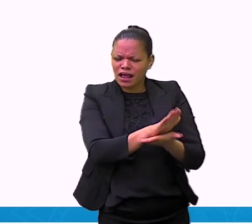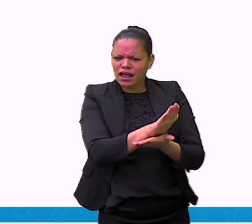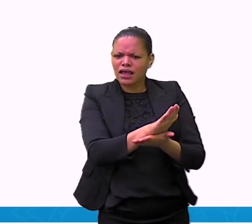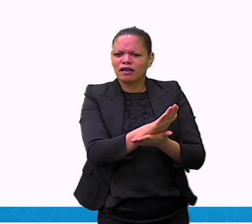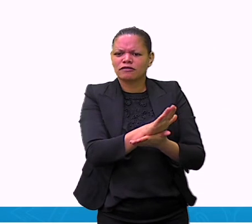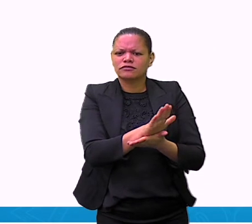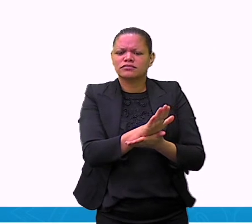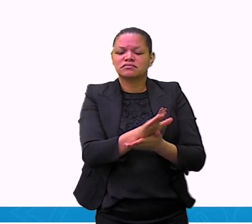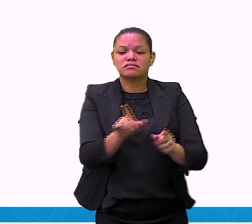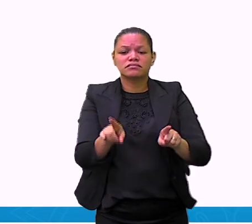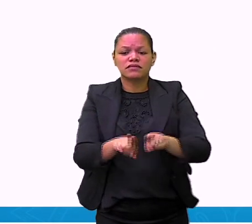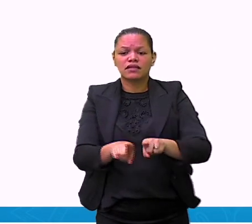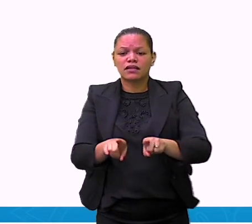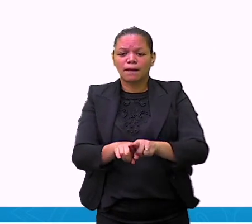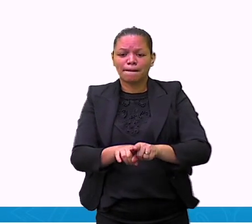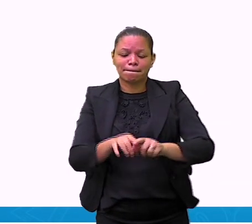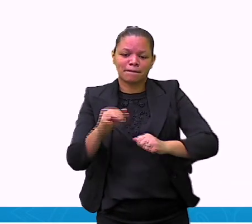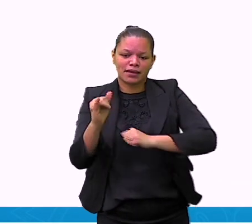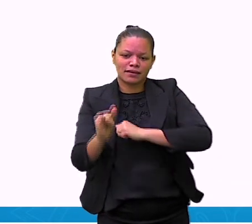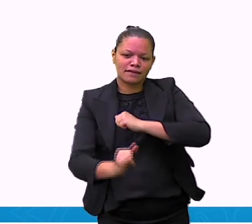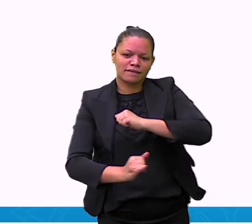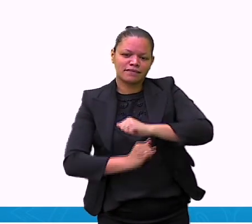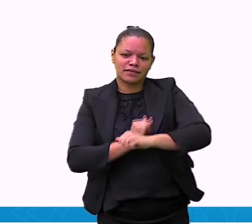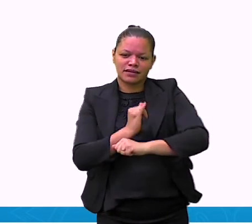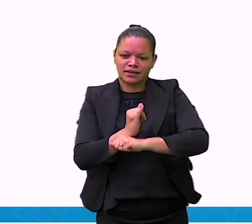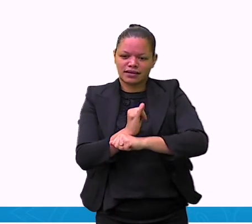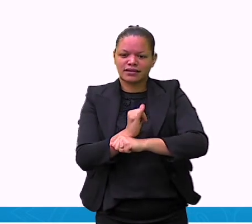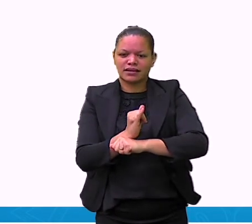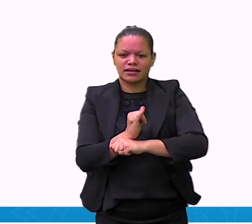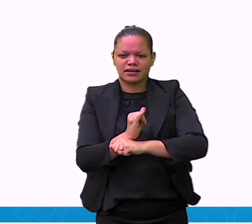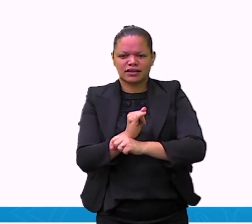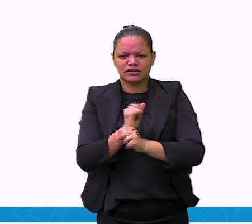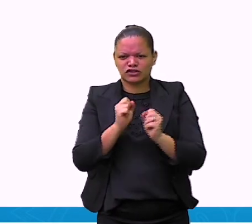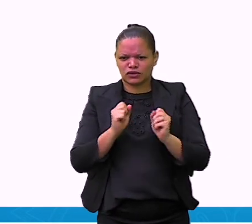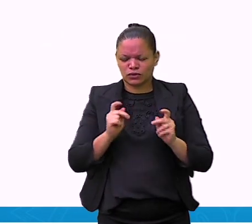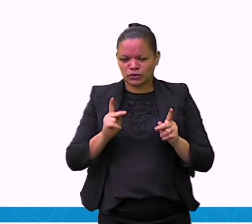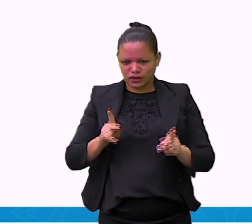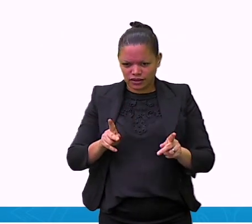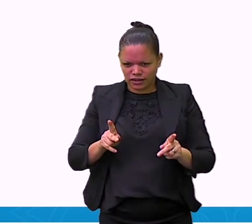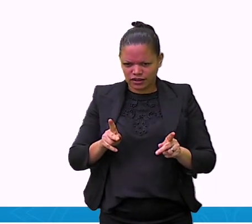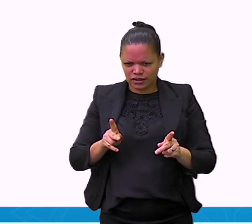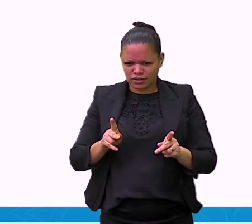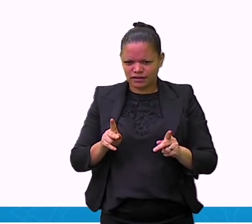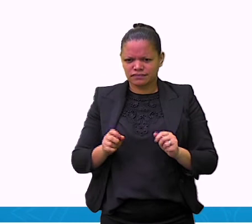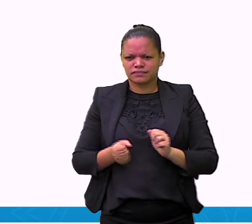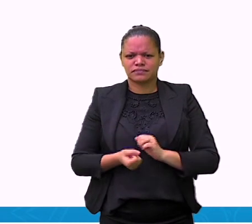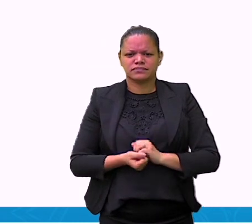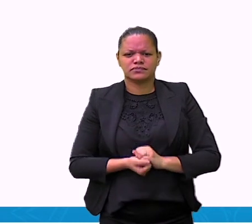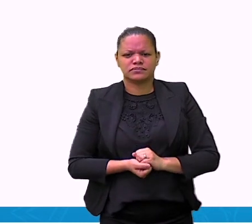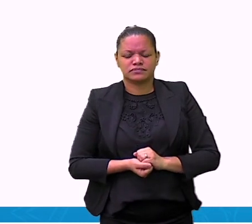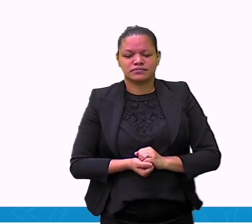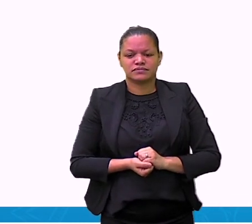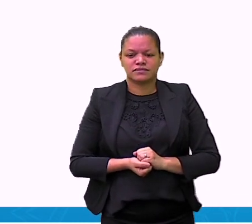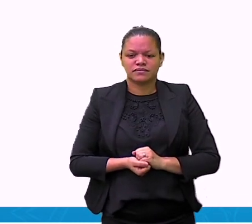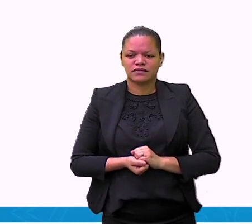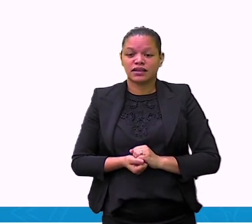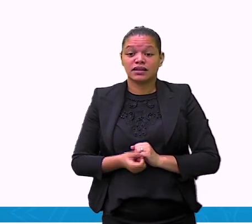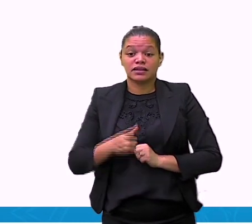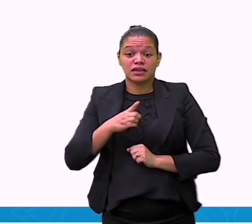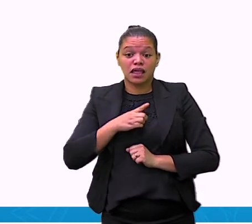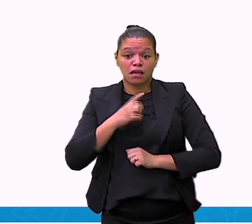físico, é a forma impressa. Papel e online, porque ele está nas redes